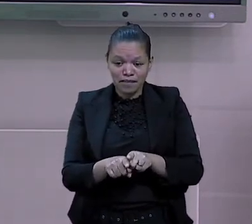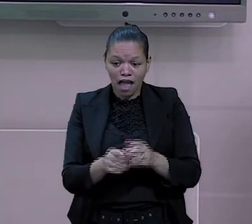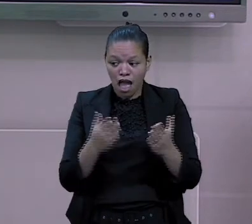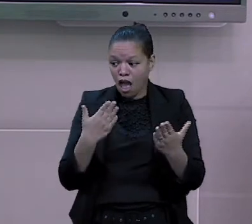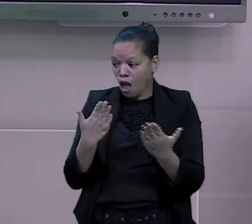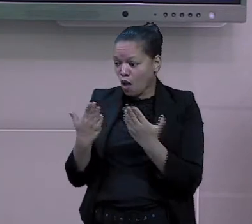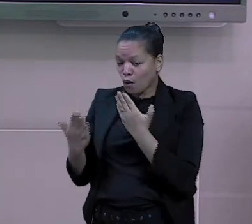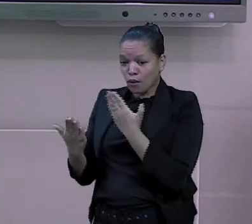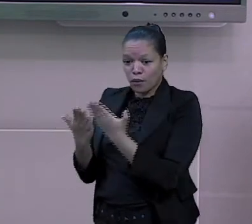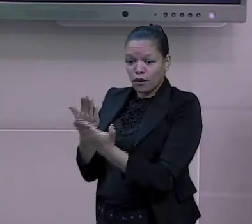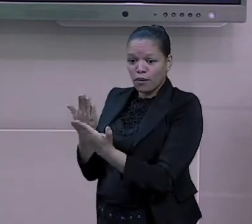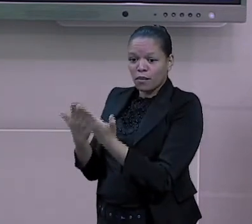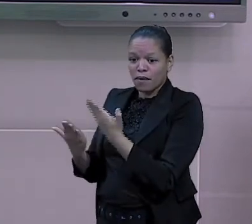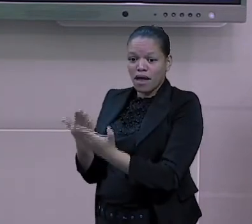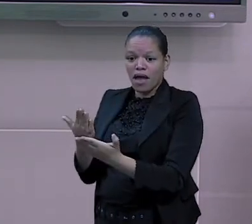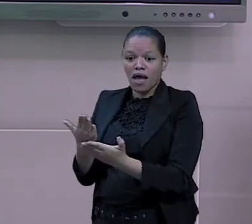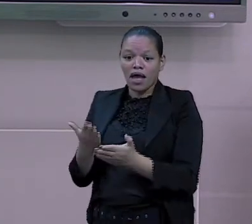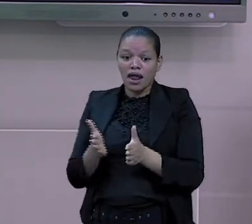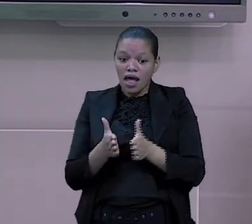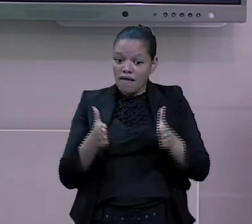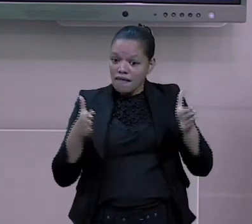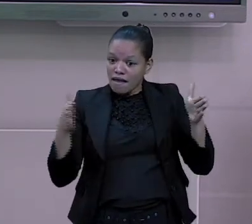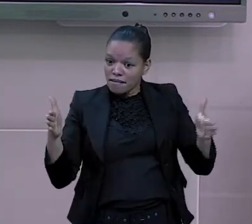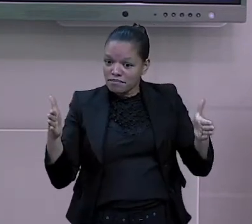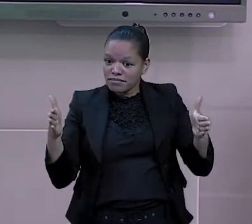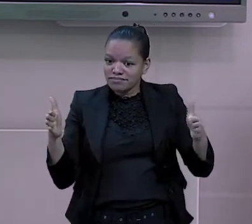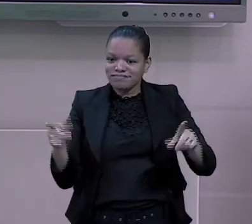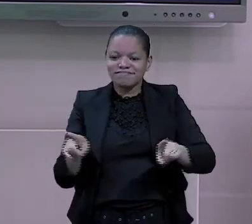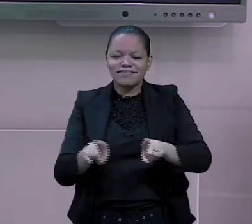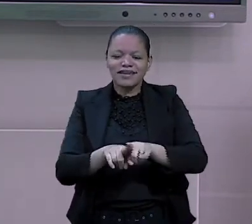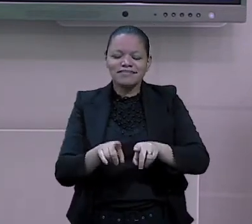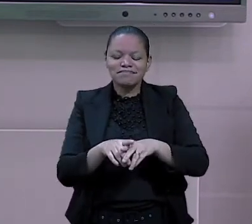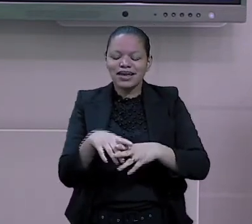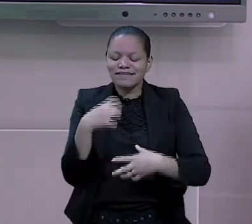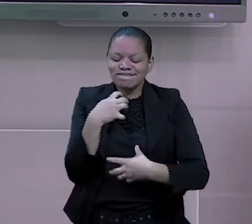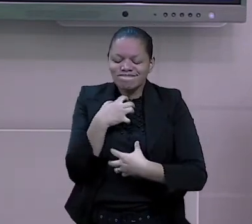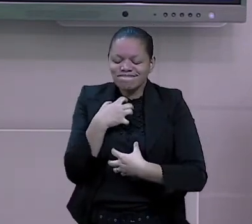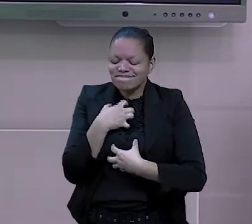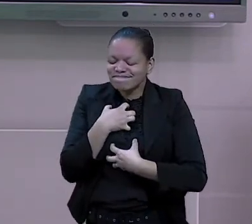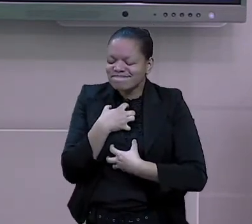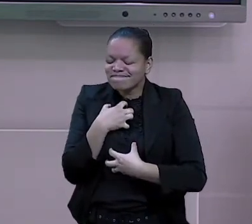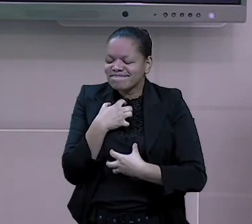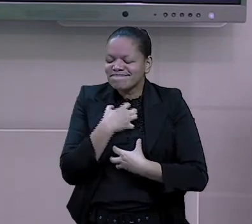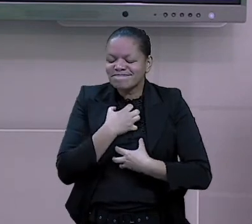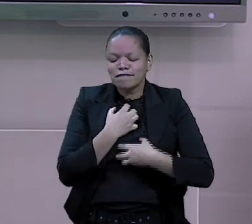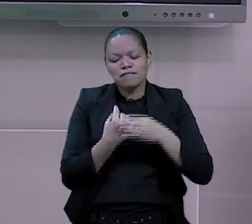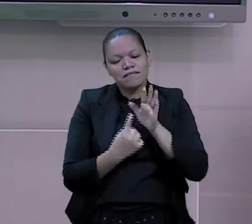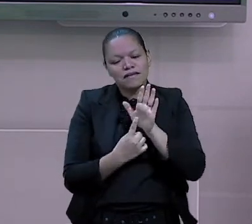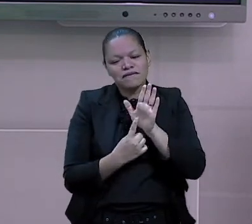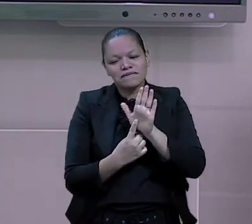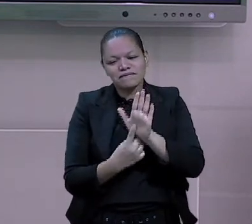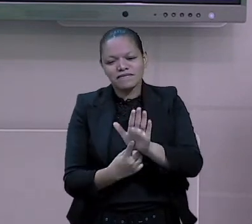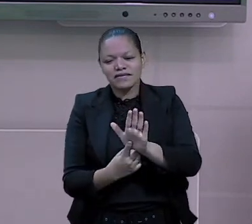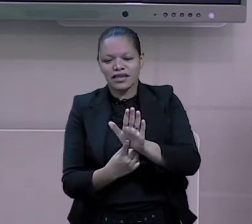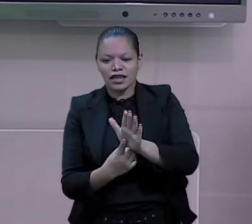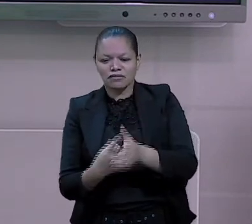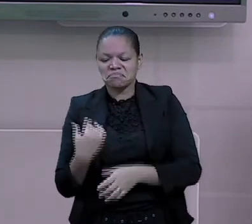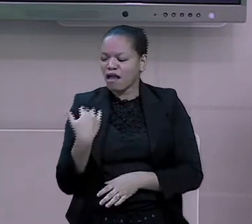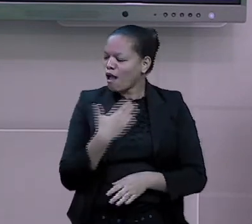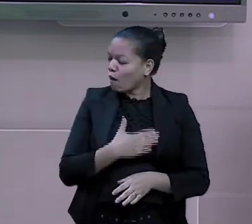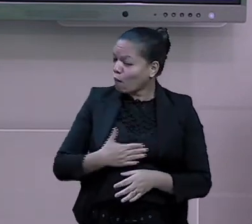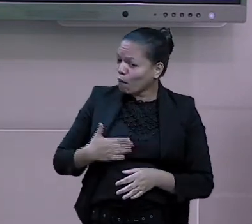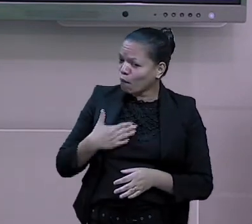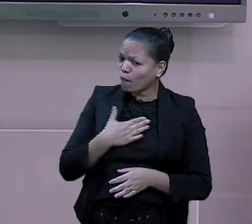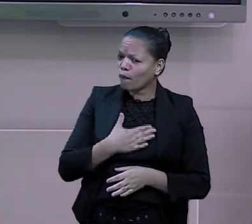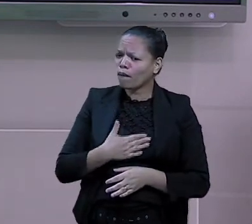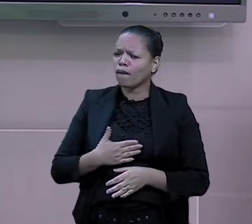pode ser usado aí com afeto, pra demonstrar o afeto, pra demonstrar que você gosta de alguém, chamar de